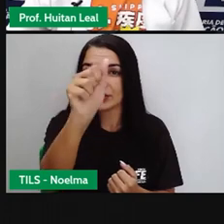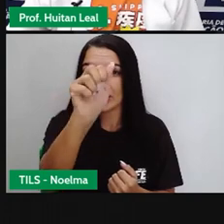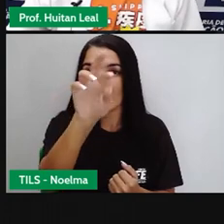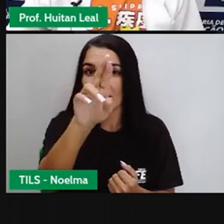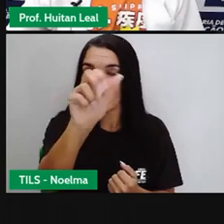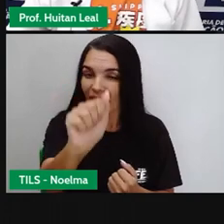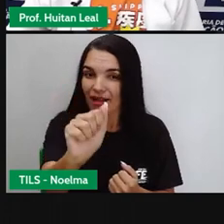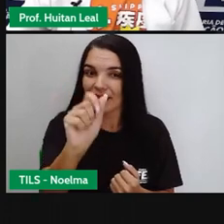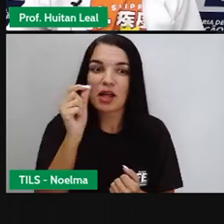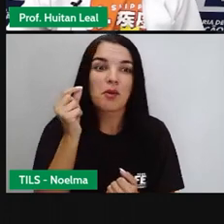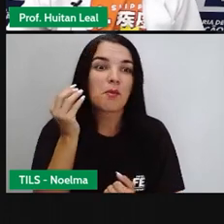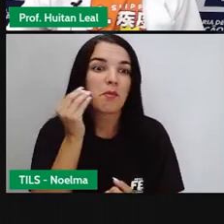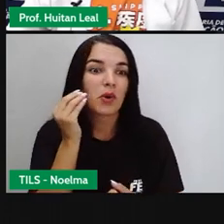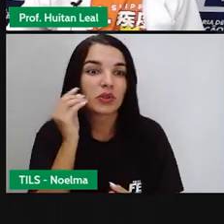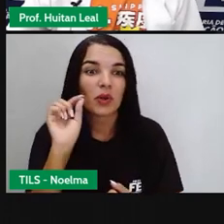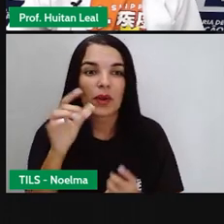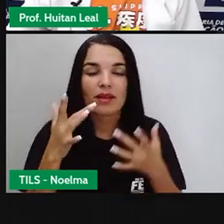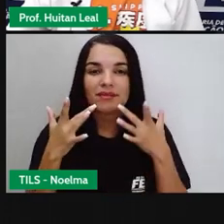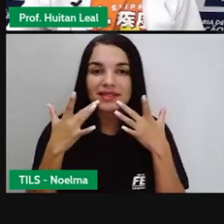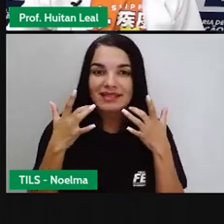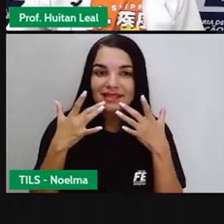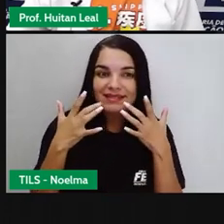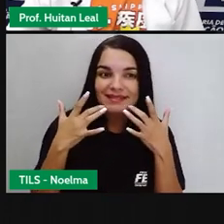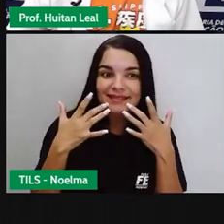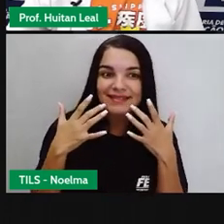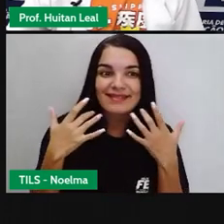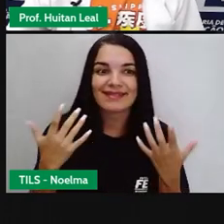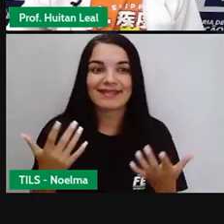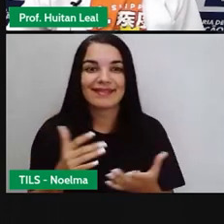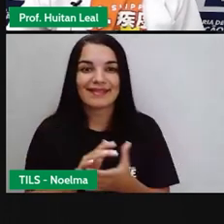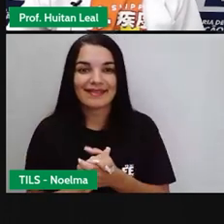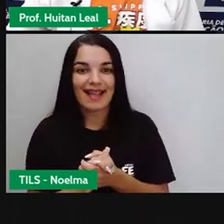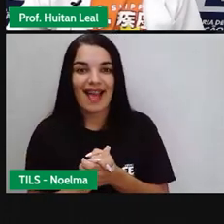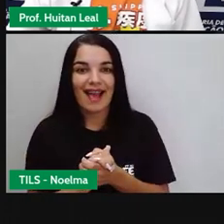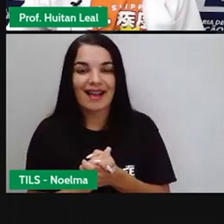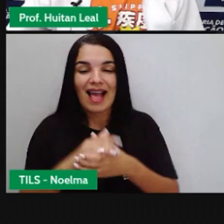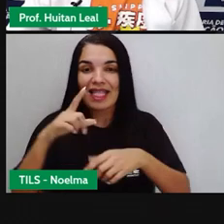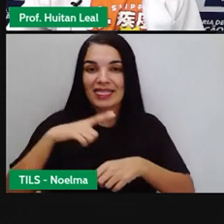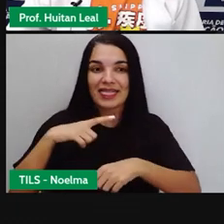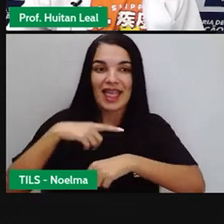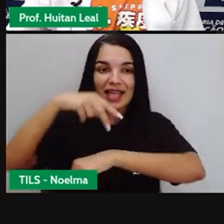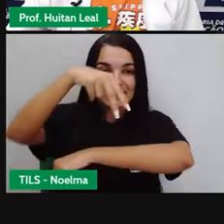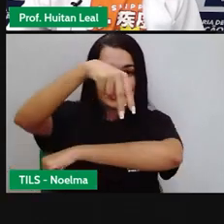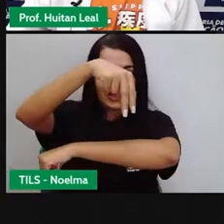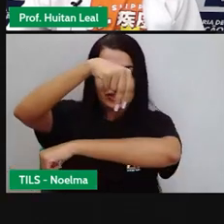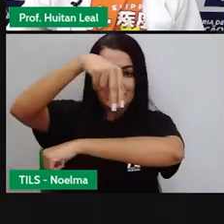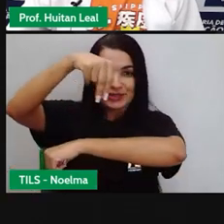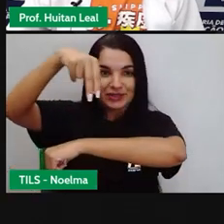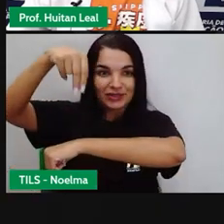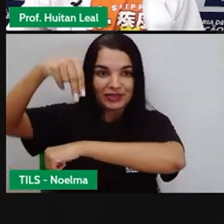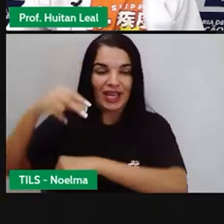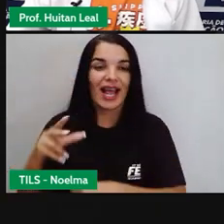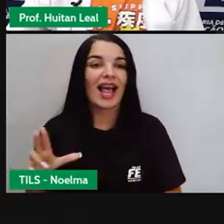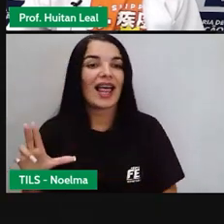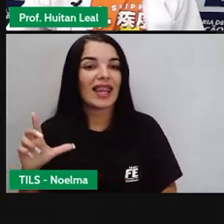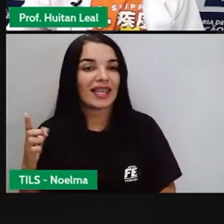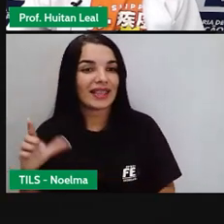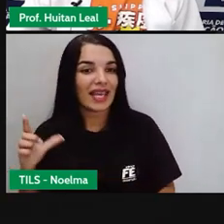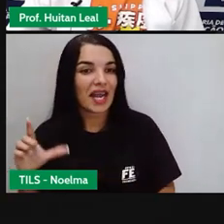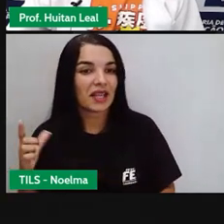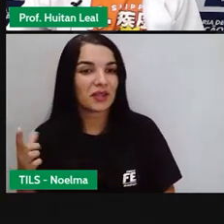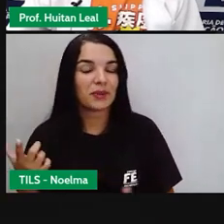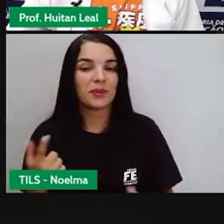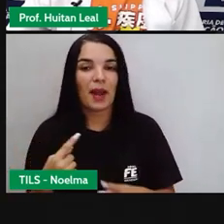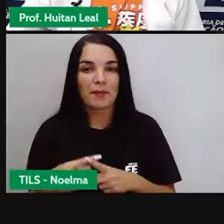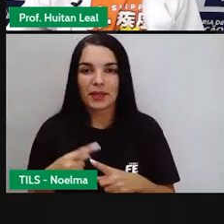destaque, é algo para nos deixar vaidosos, ou para deixar vaidosos o seu povo, o